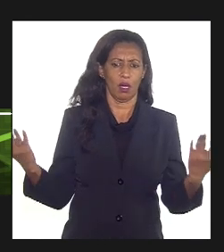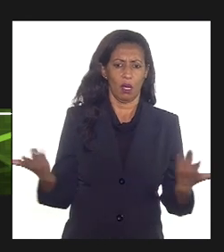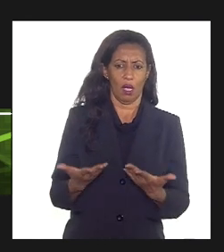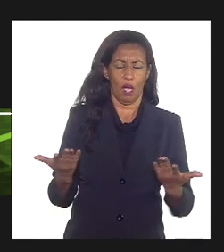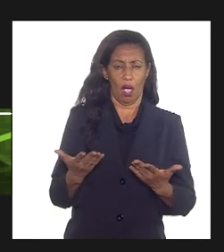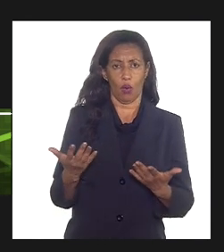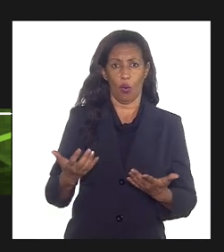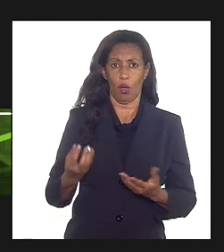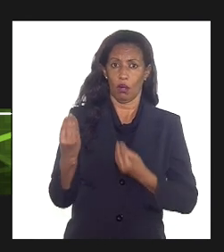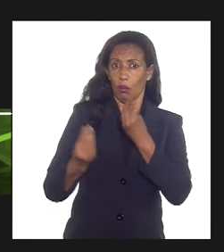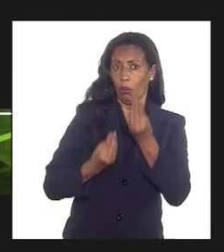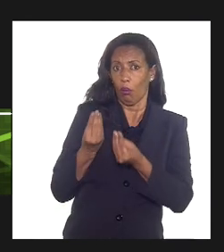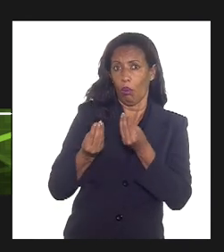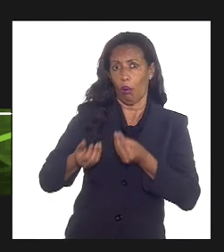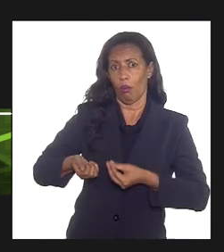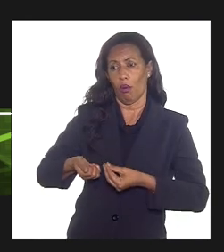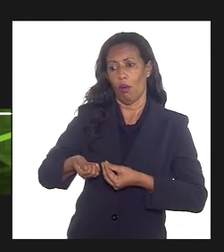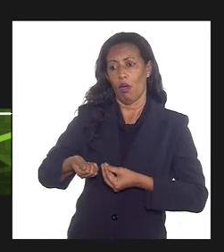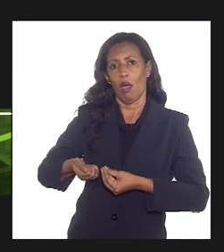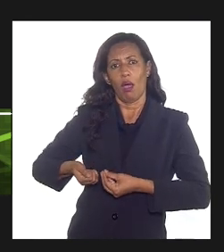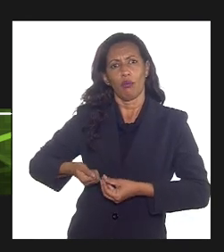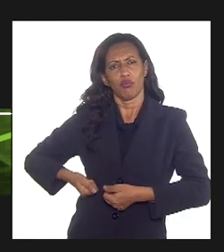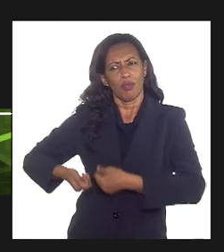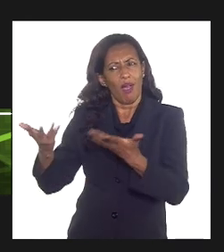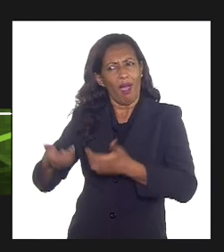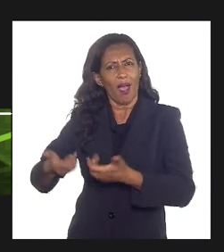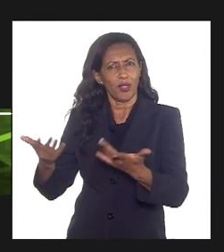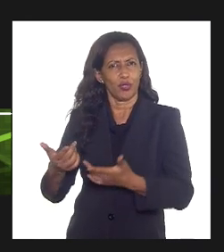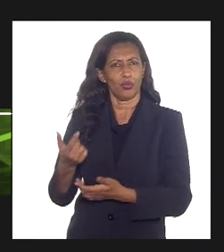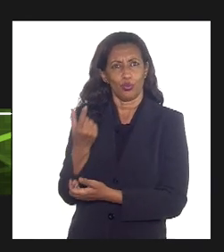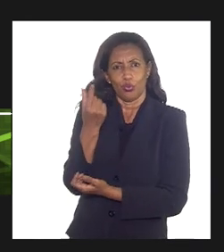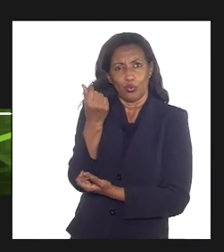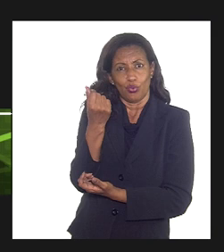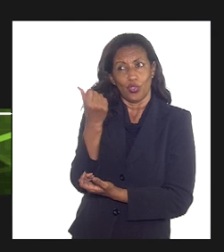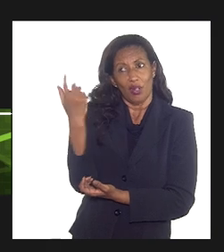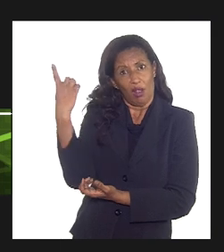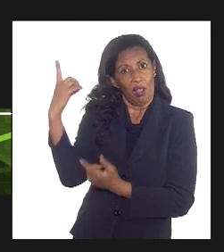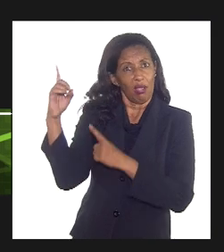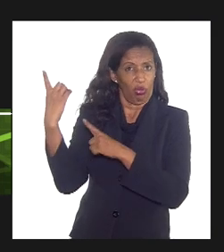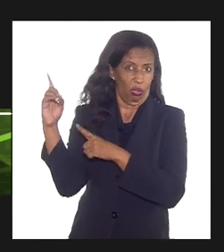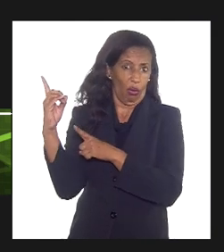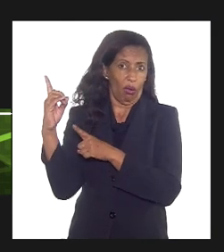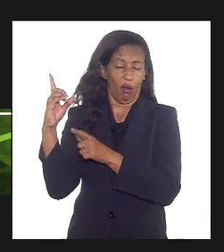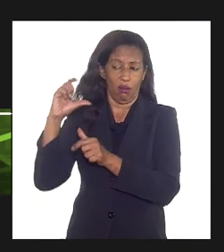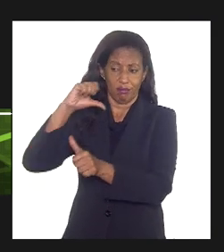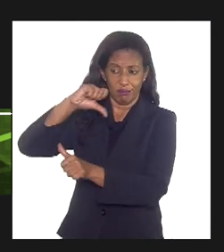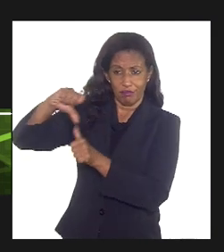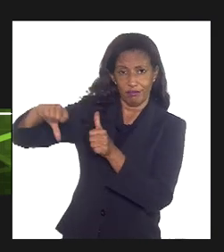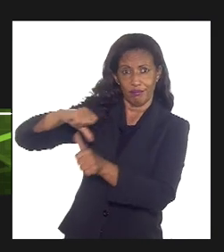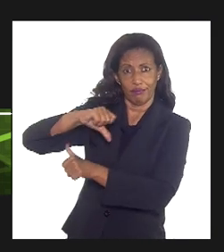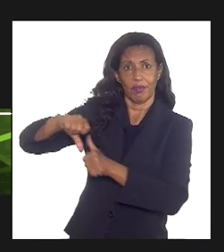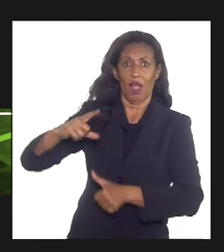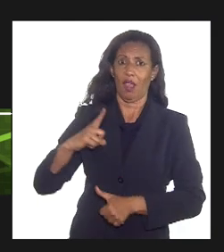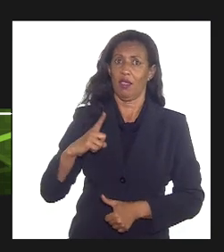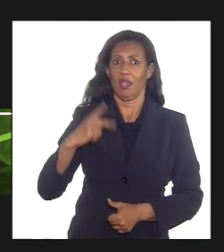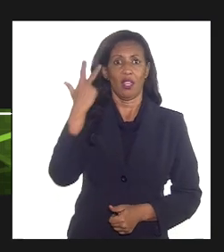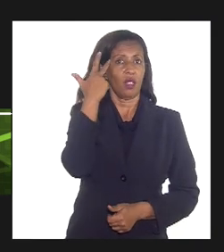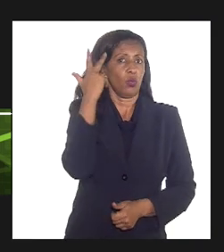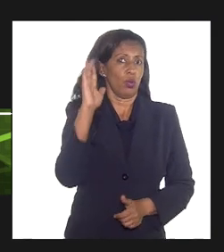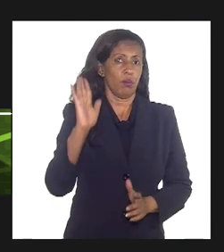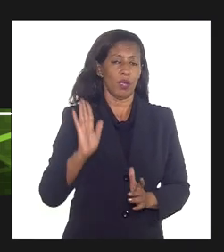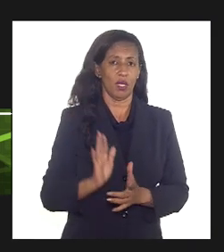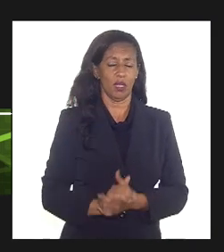alguns gastos, eles são em moeda estrangeira, essa conversão, ela existe naturalmente.